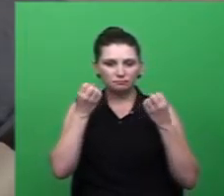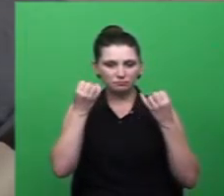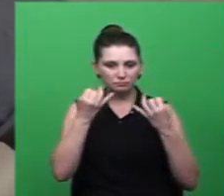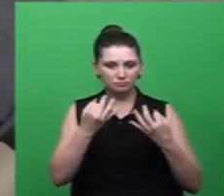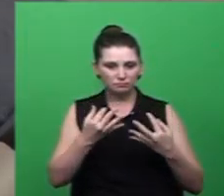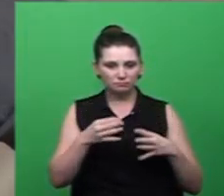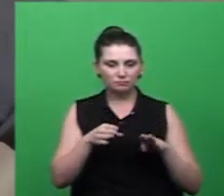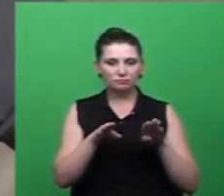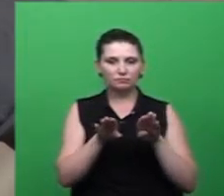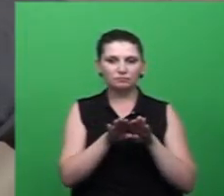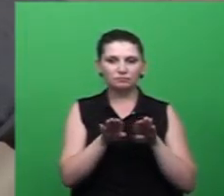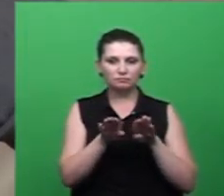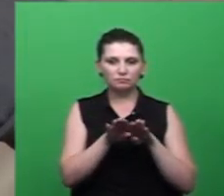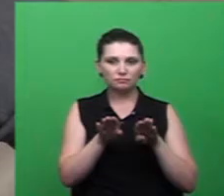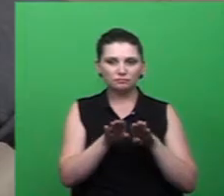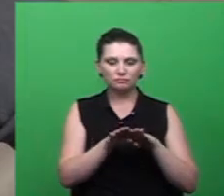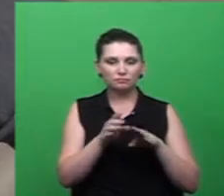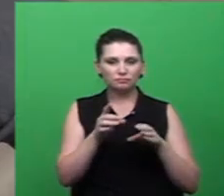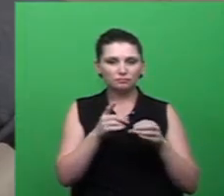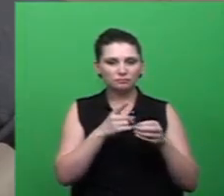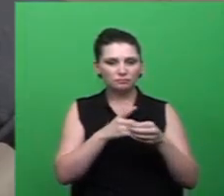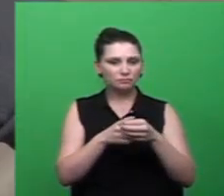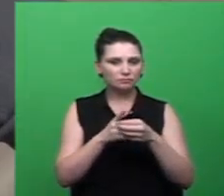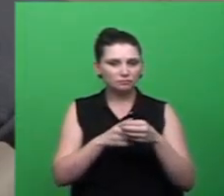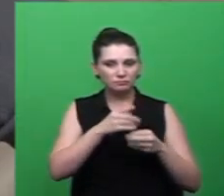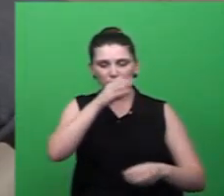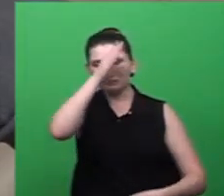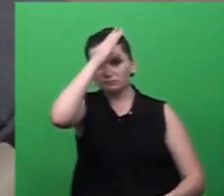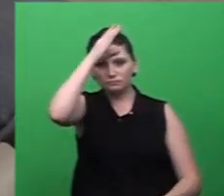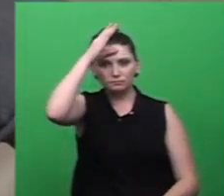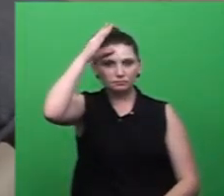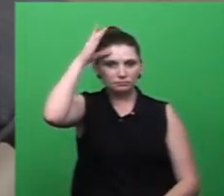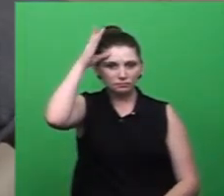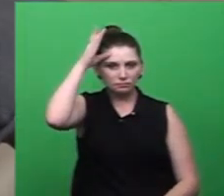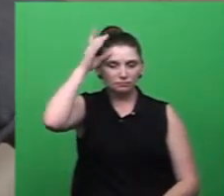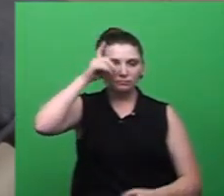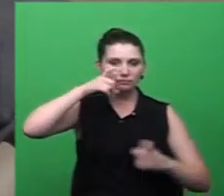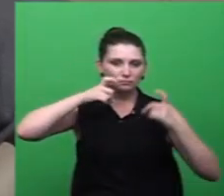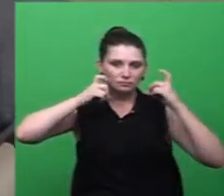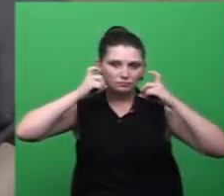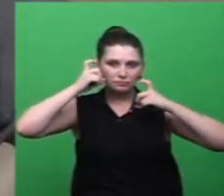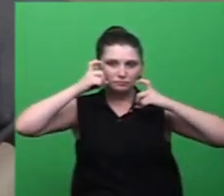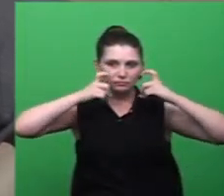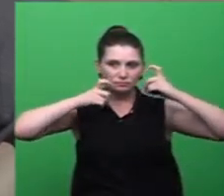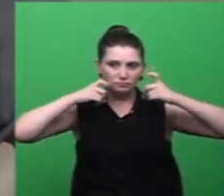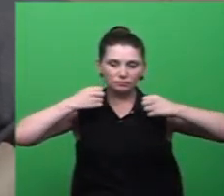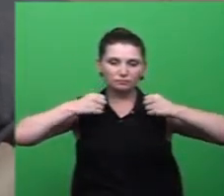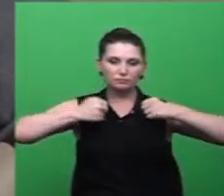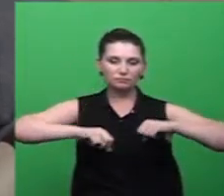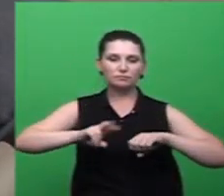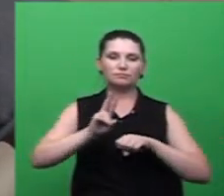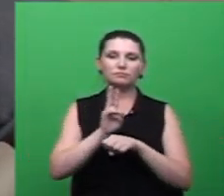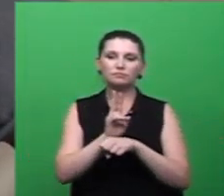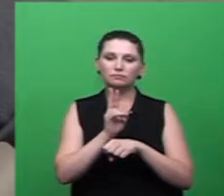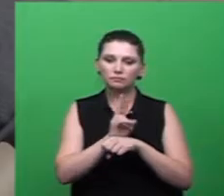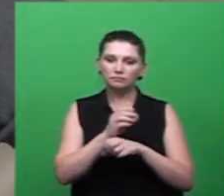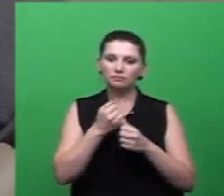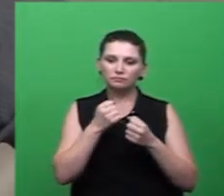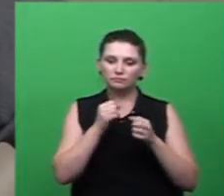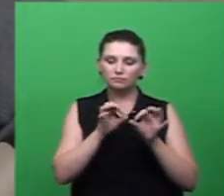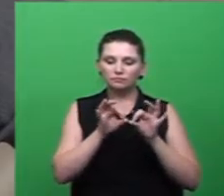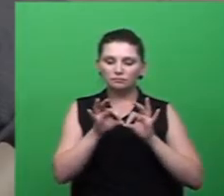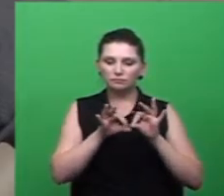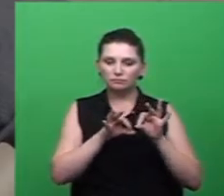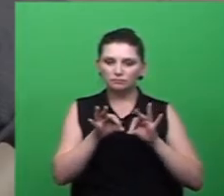ansiedade na cidade por ter água parada e realmente tem, e que não foi dado um destino definitivo